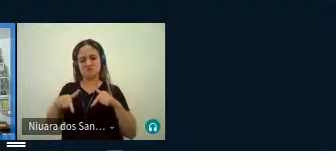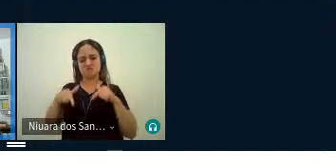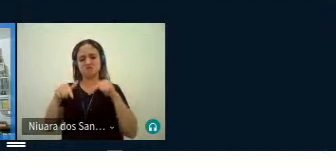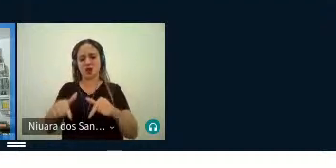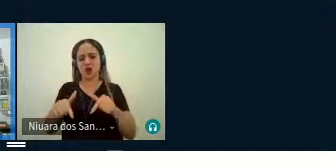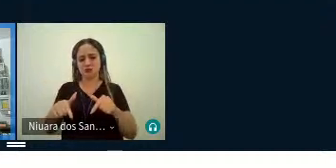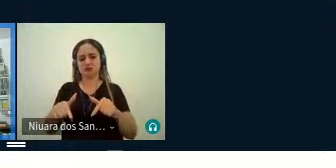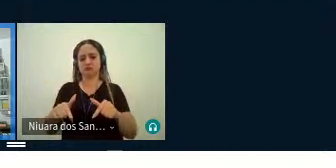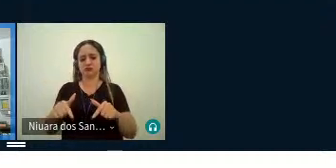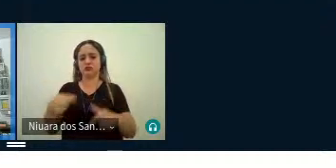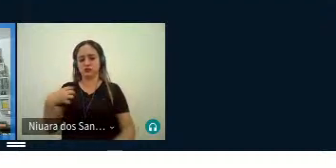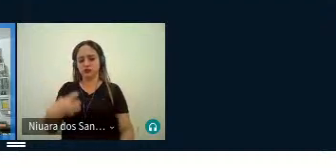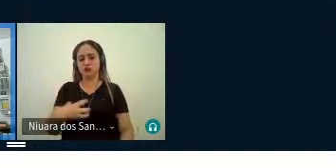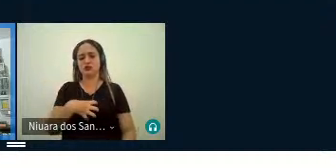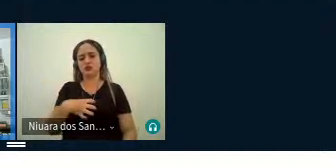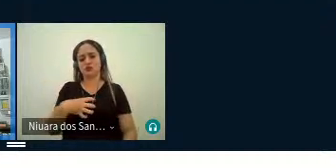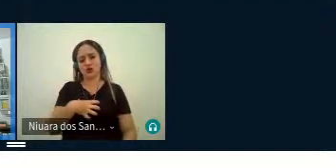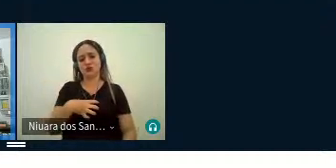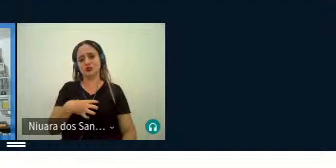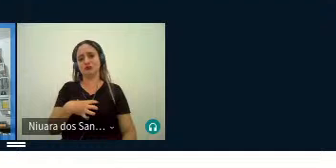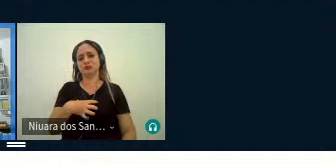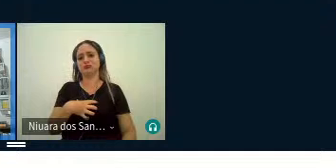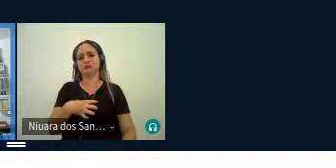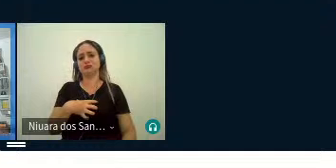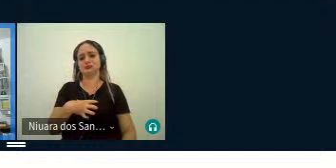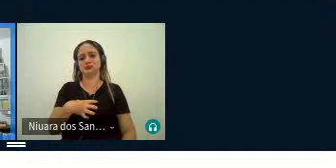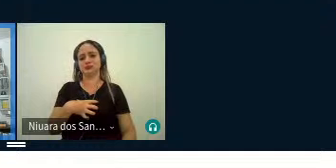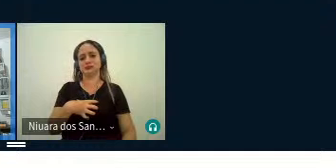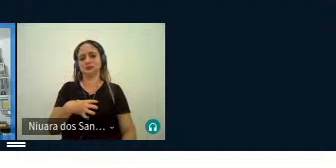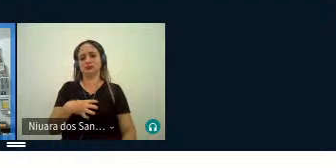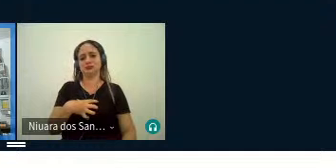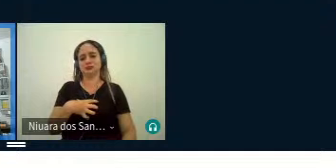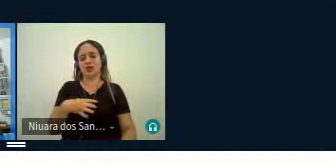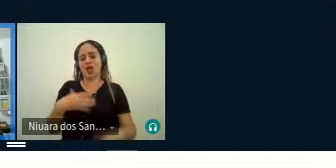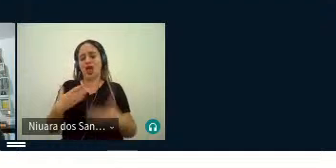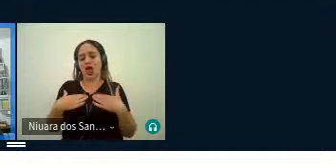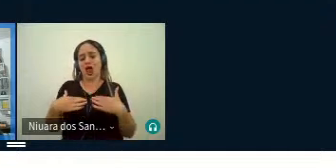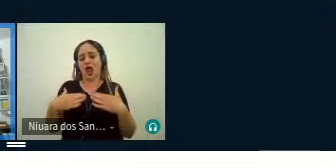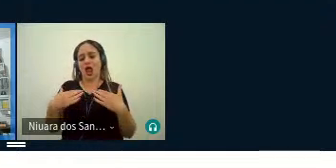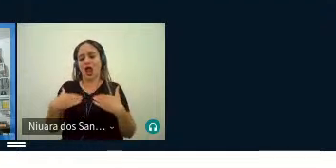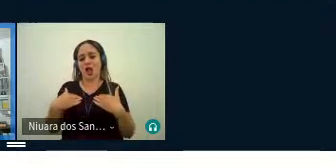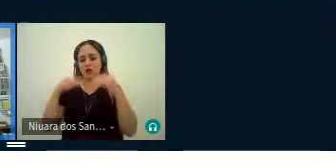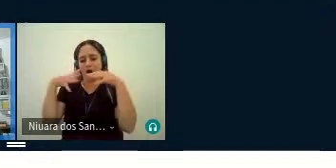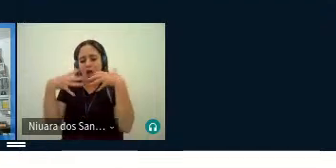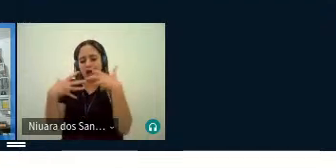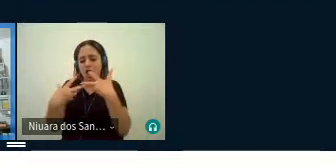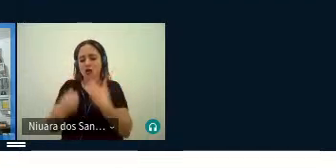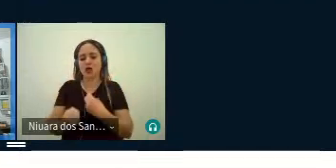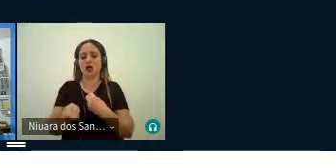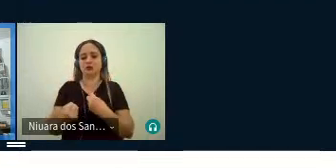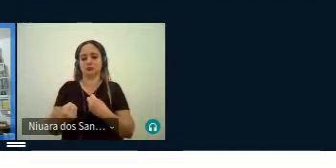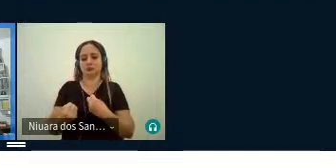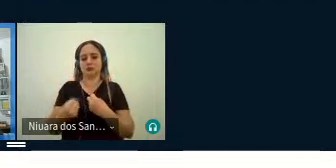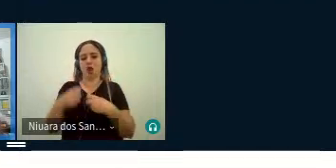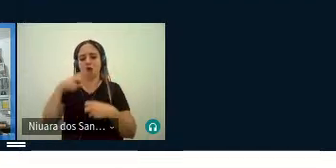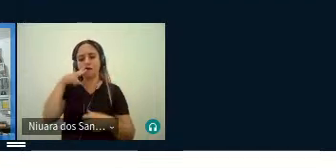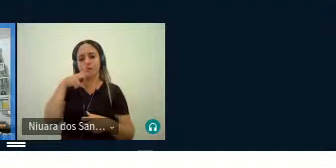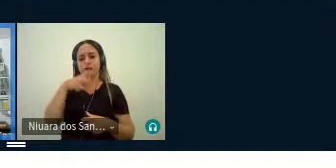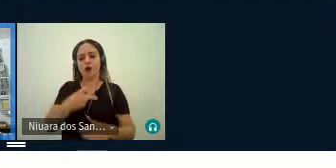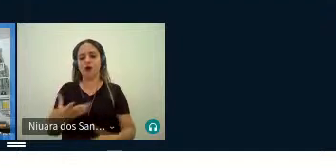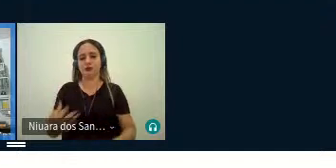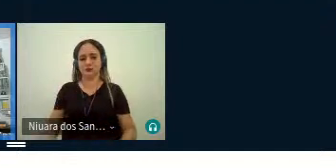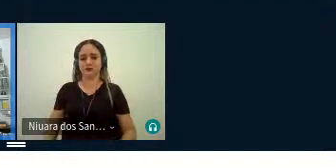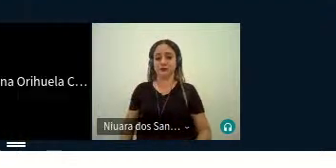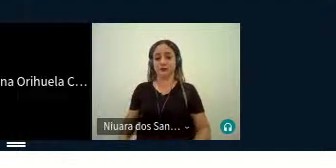isso e de uma forma muito resiliente. Então, até mesmo